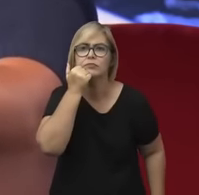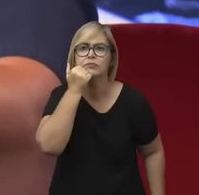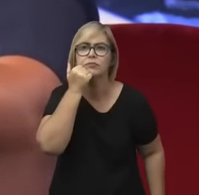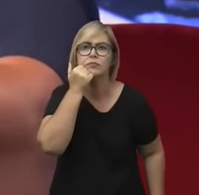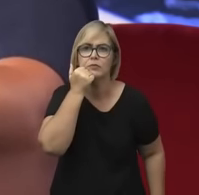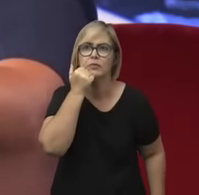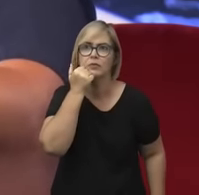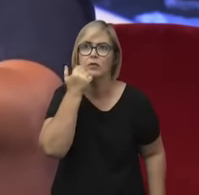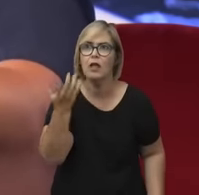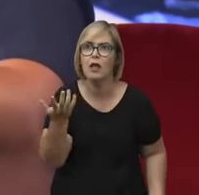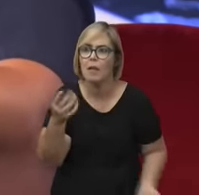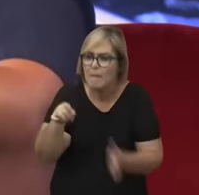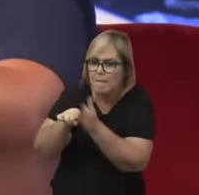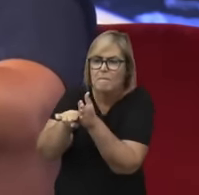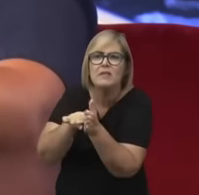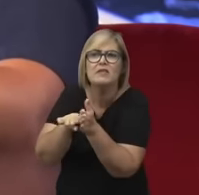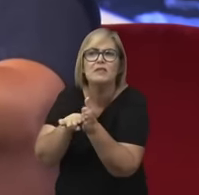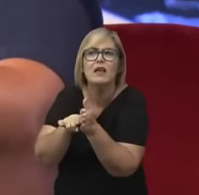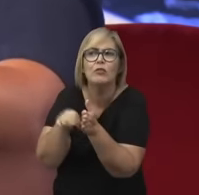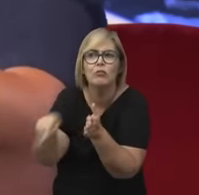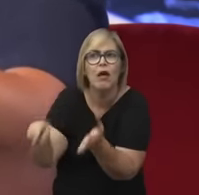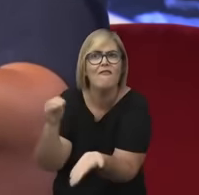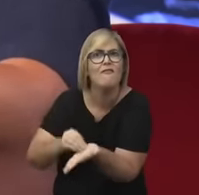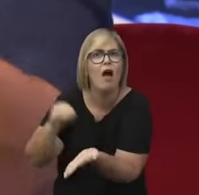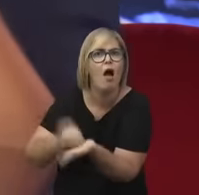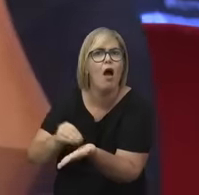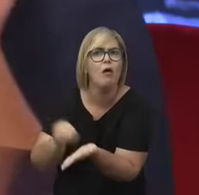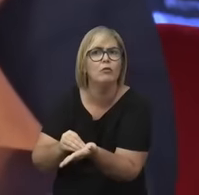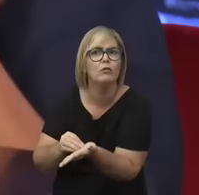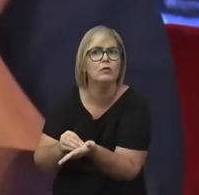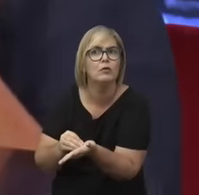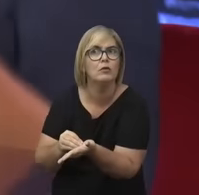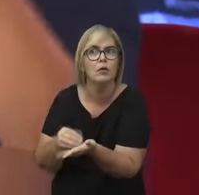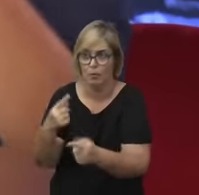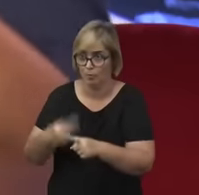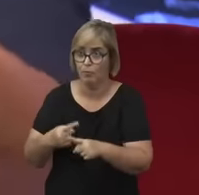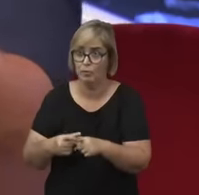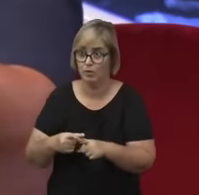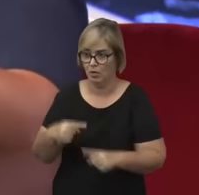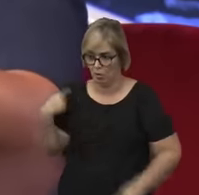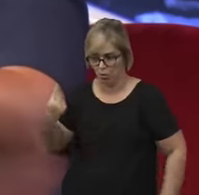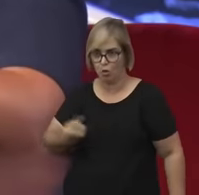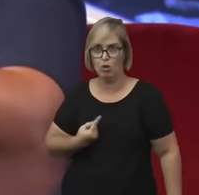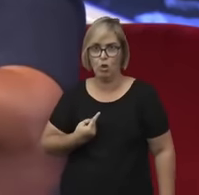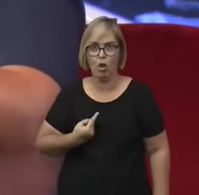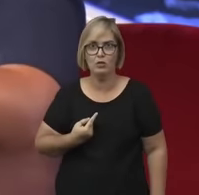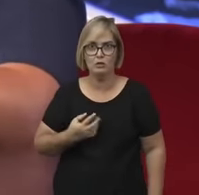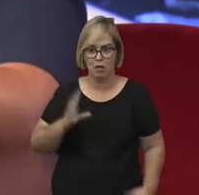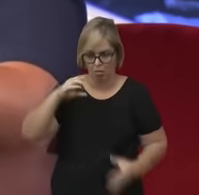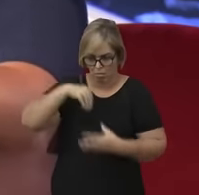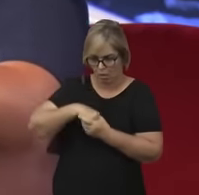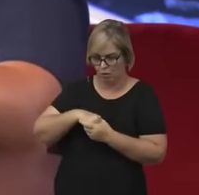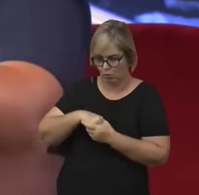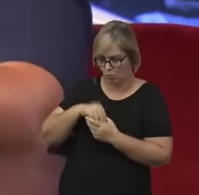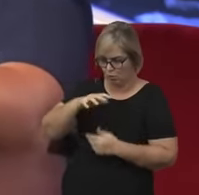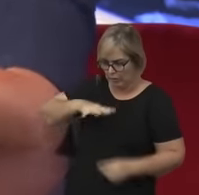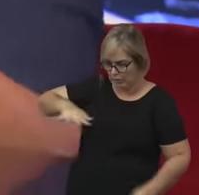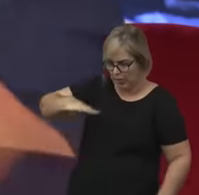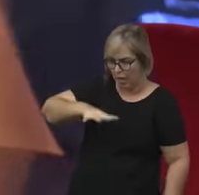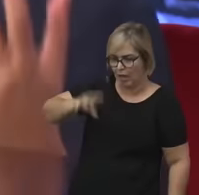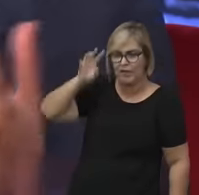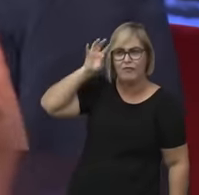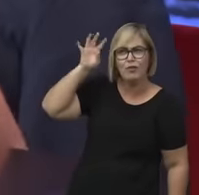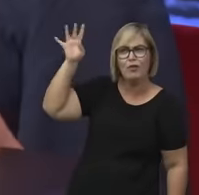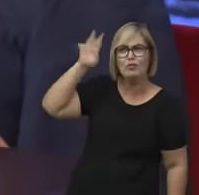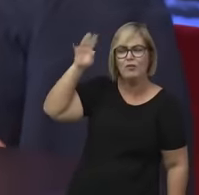pesquisadores. Porque aí, no final das contas, no que diz respeito ao nosso caso, que é a história da filosofia, a gente percebe